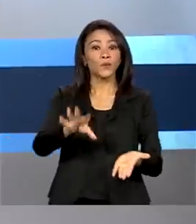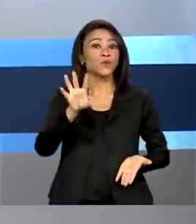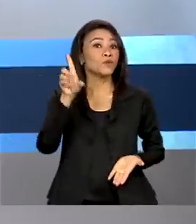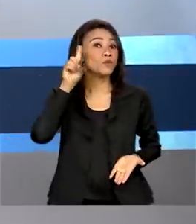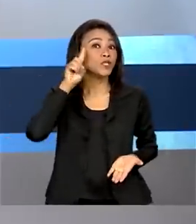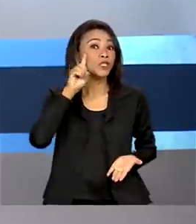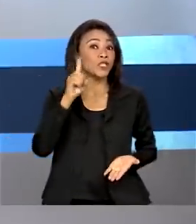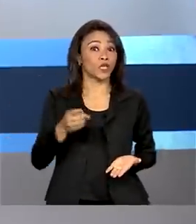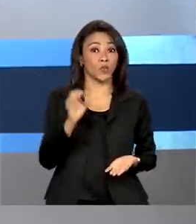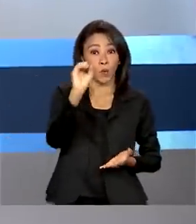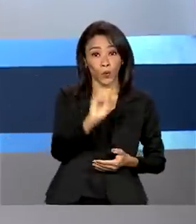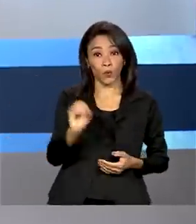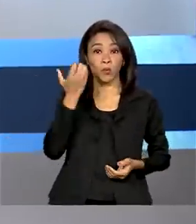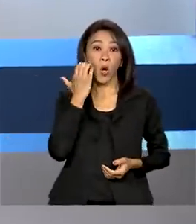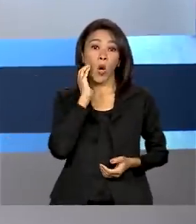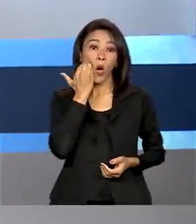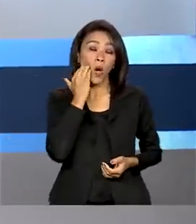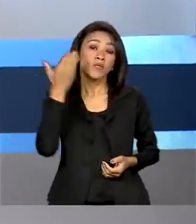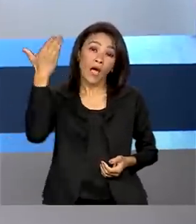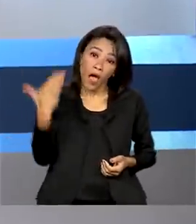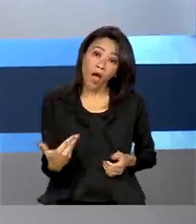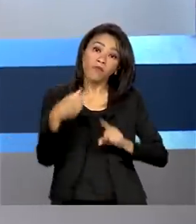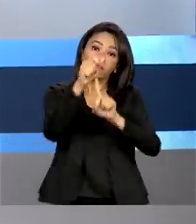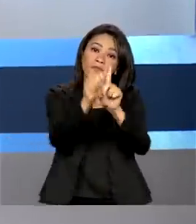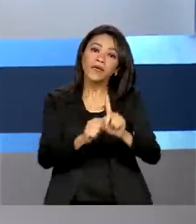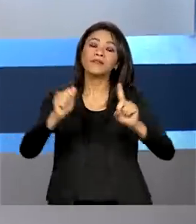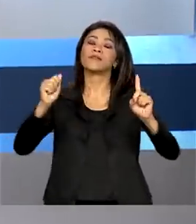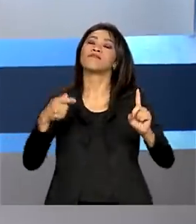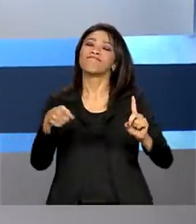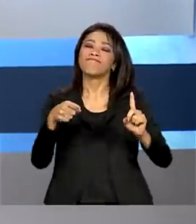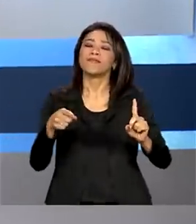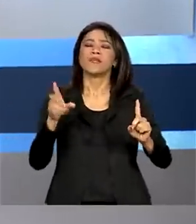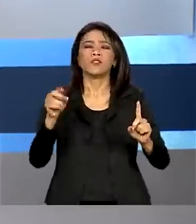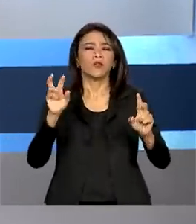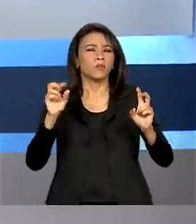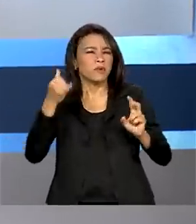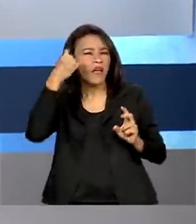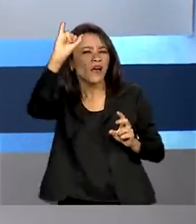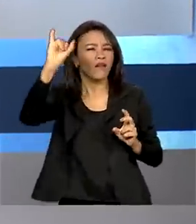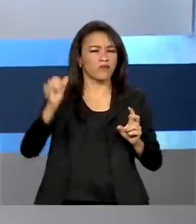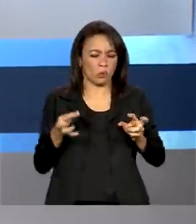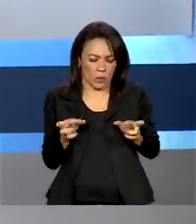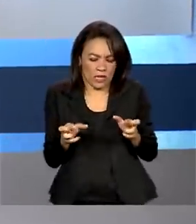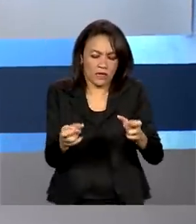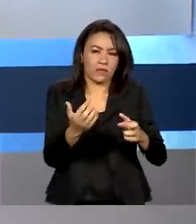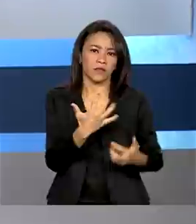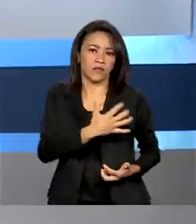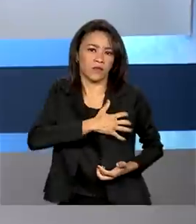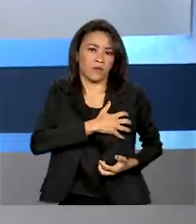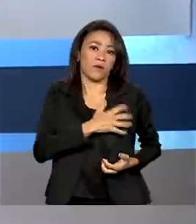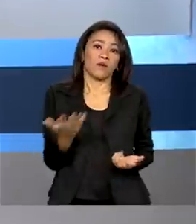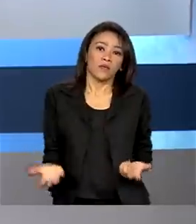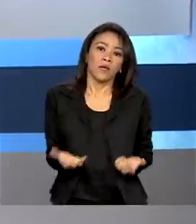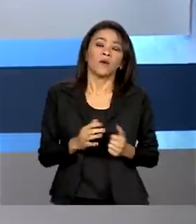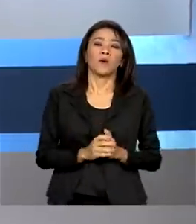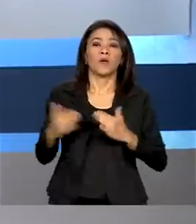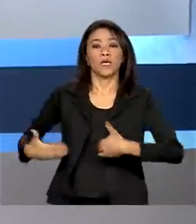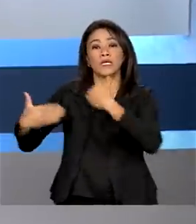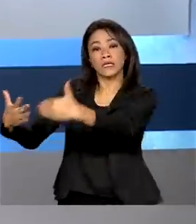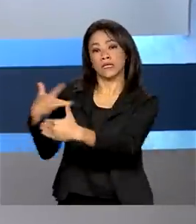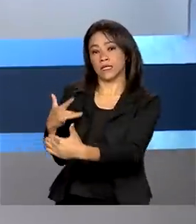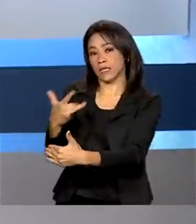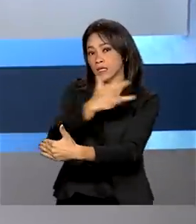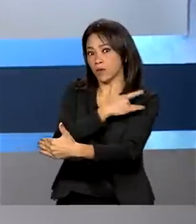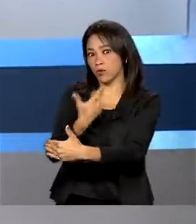outubro rosa, mês dedicado à conscientização e também prevenção ao câncer de mama. O Ministério da Saúde está investindo